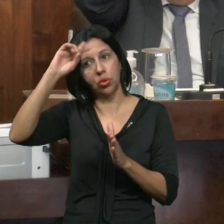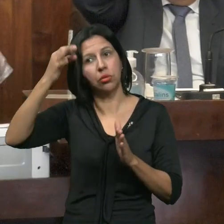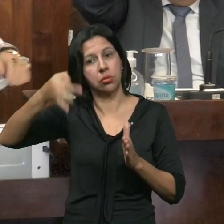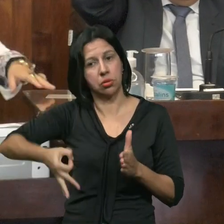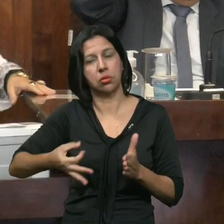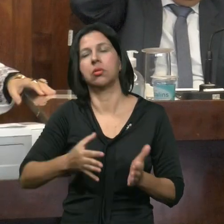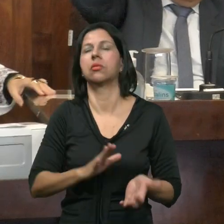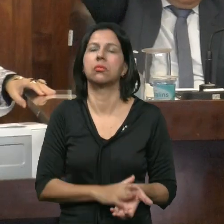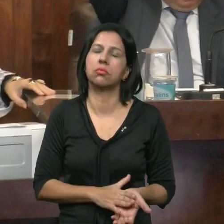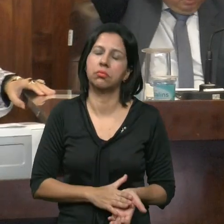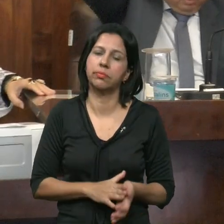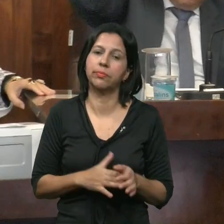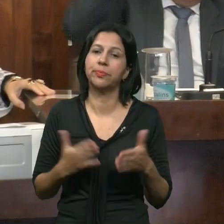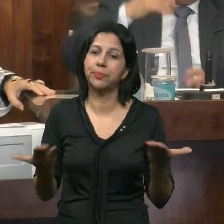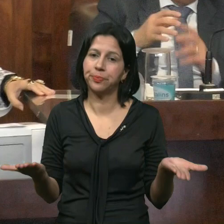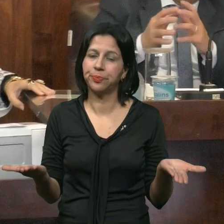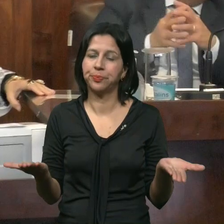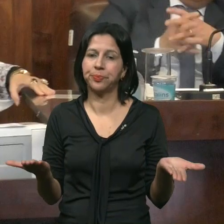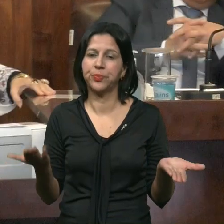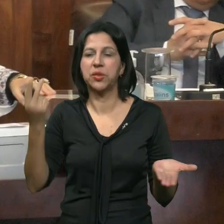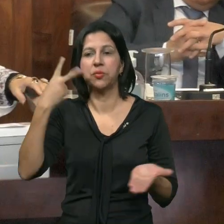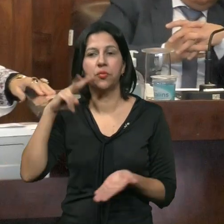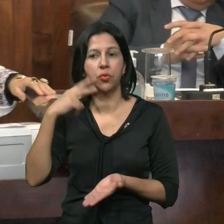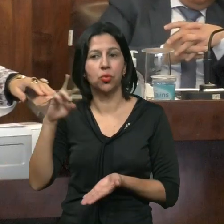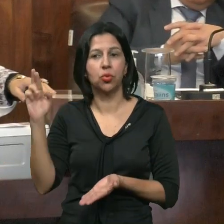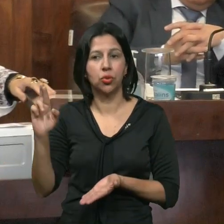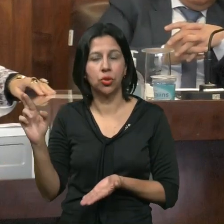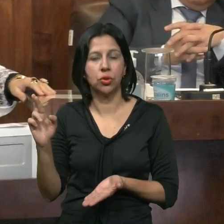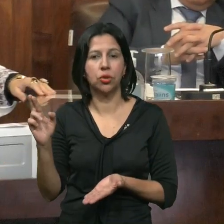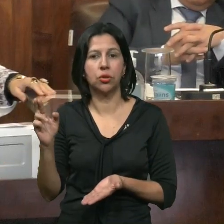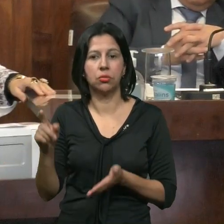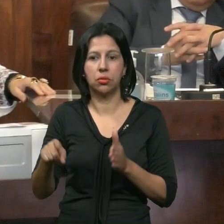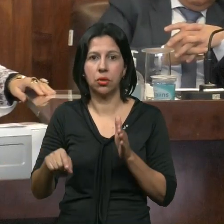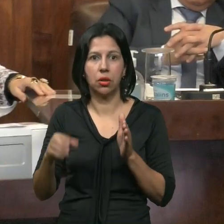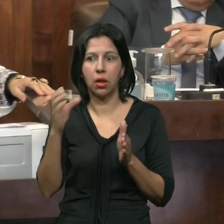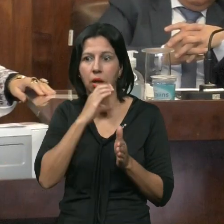No Caso Como Esse O Vereador Rogerinho Teve Que Dar O Parecer Em